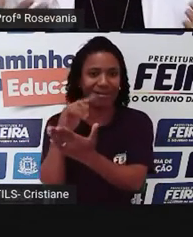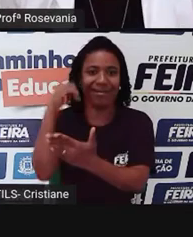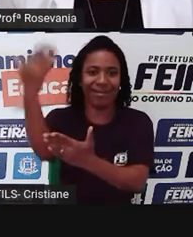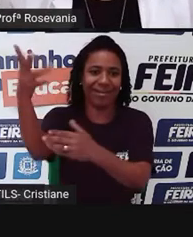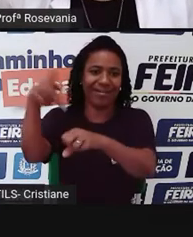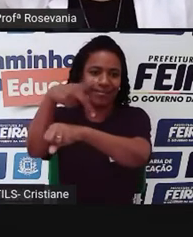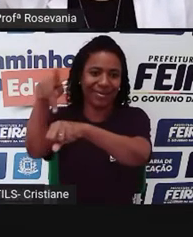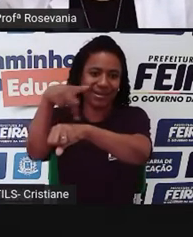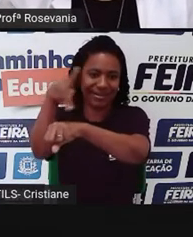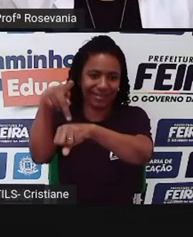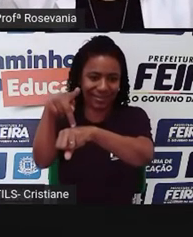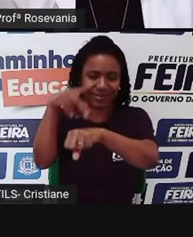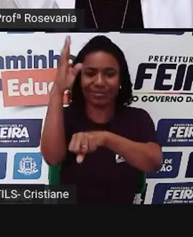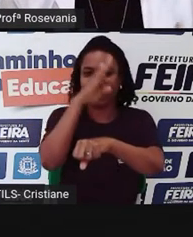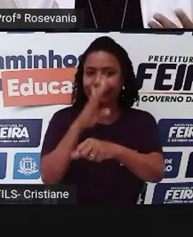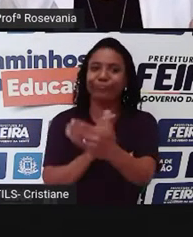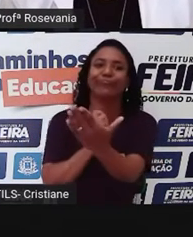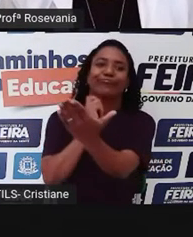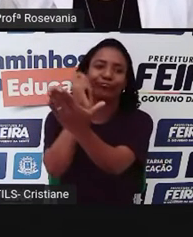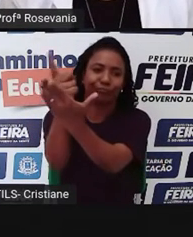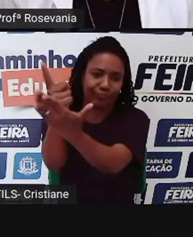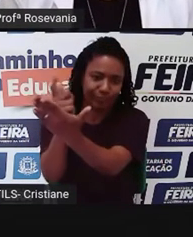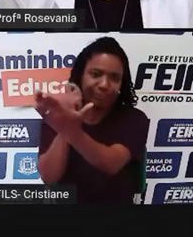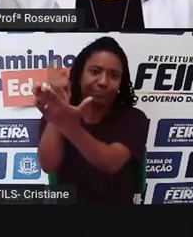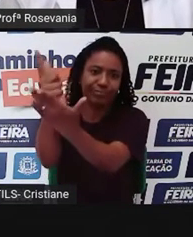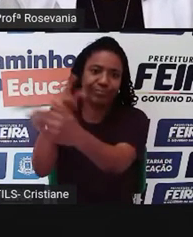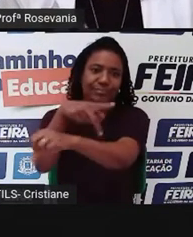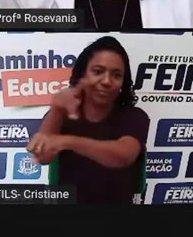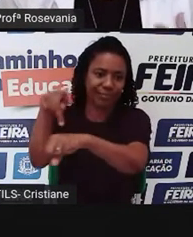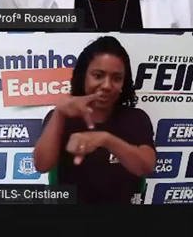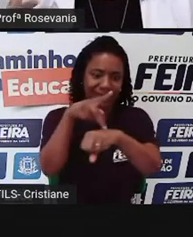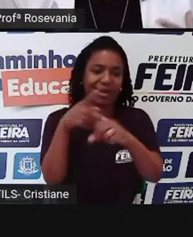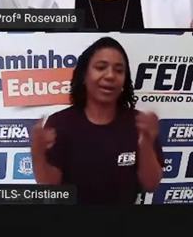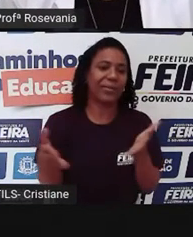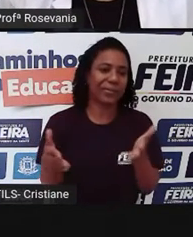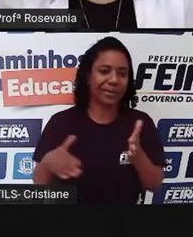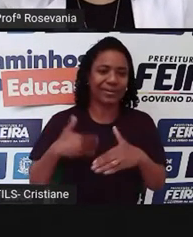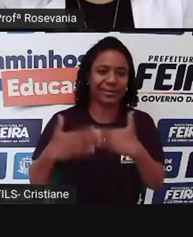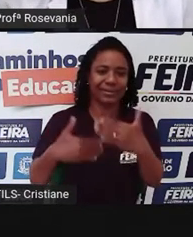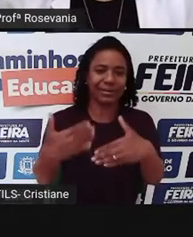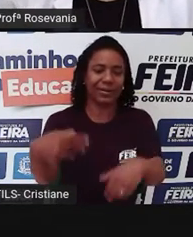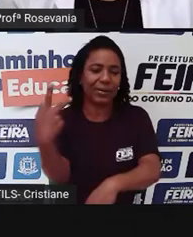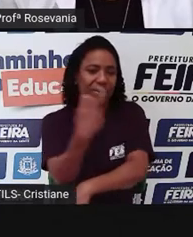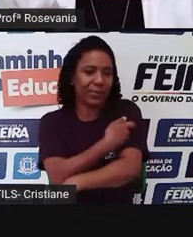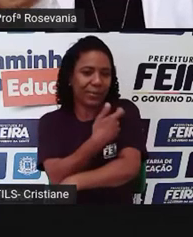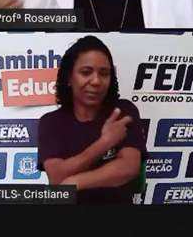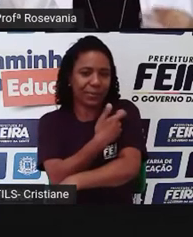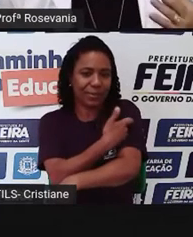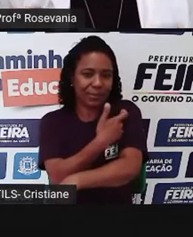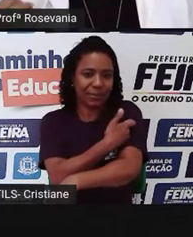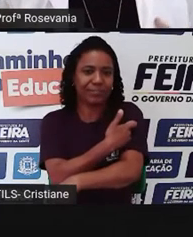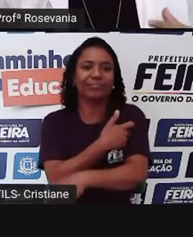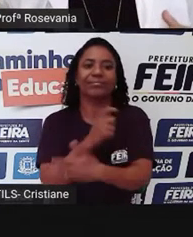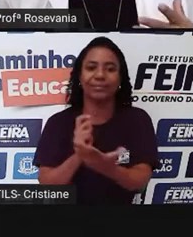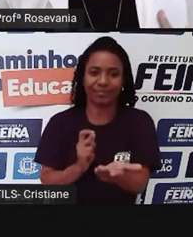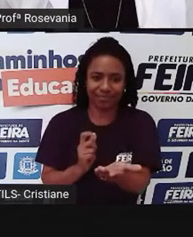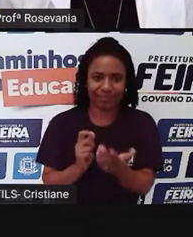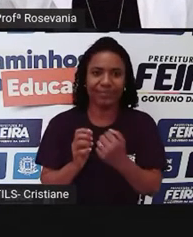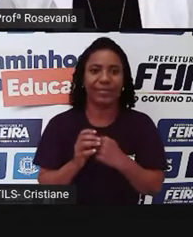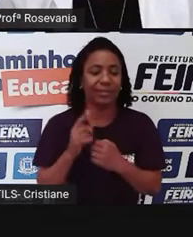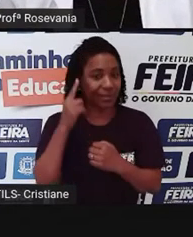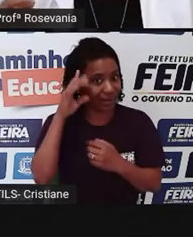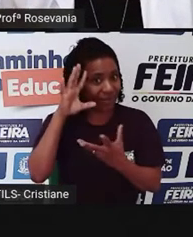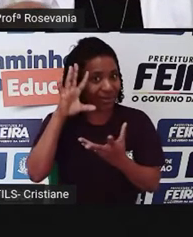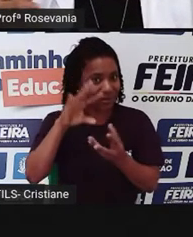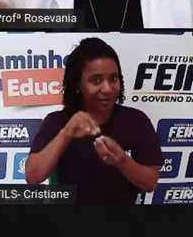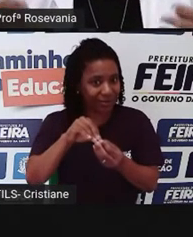e a gente ainda tá vivendo isso, né, nesse processo de vacinação agora, gente tá importando muitas vacinas e vocês estão entendendo como é que é